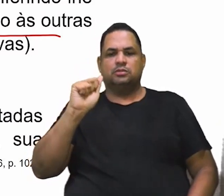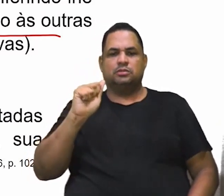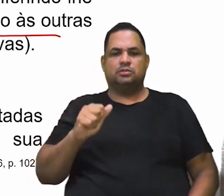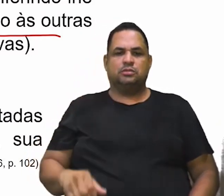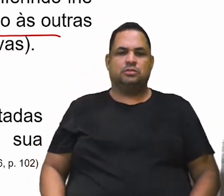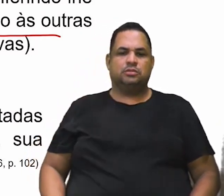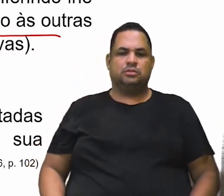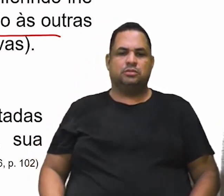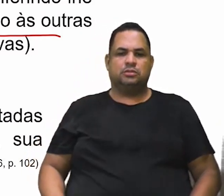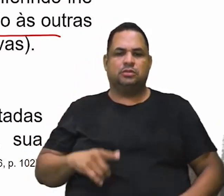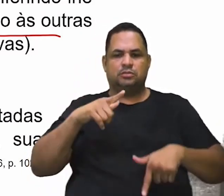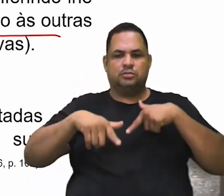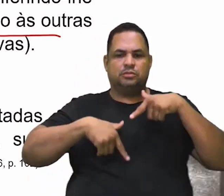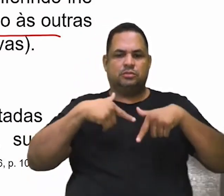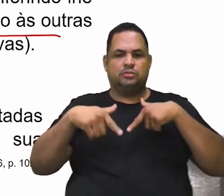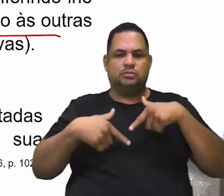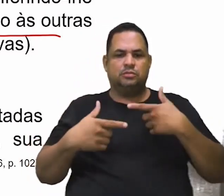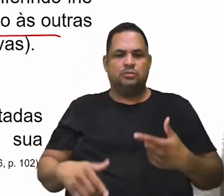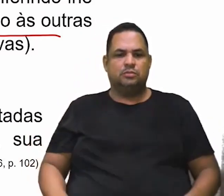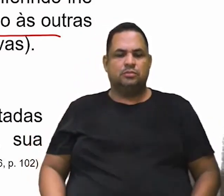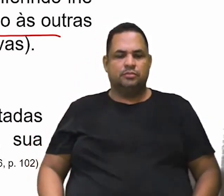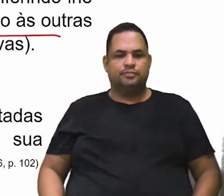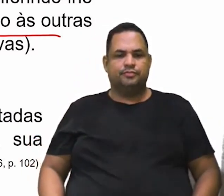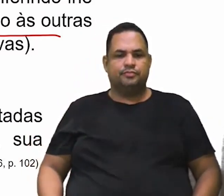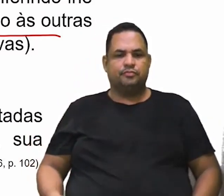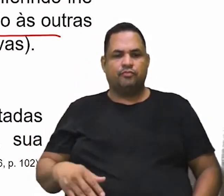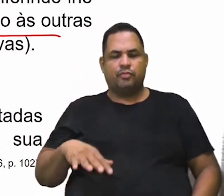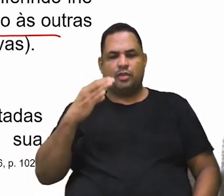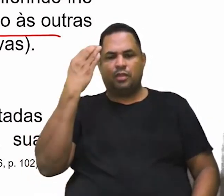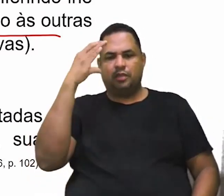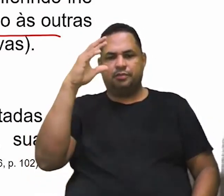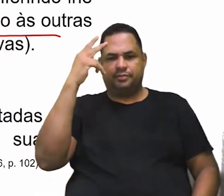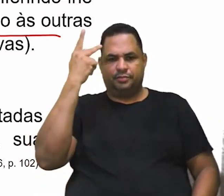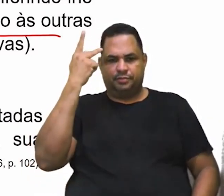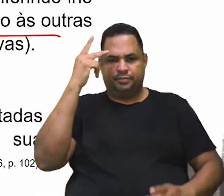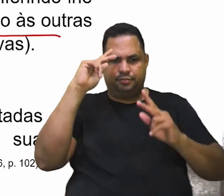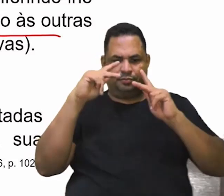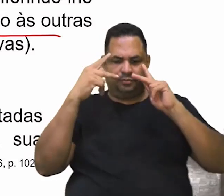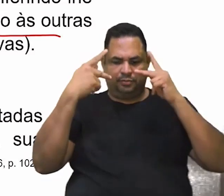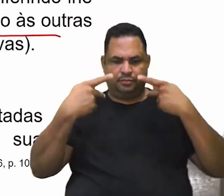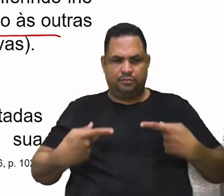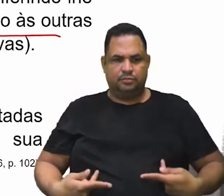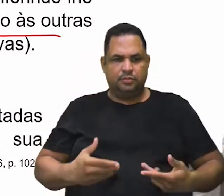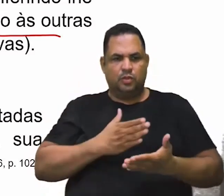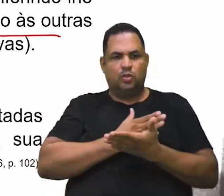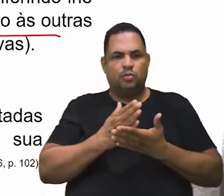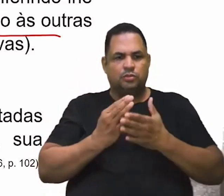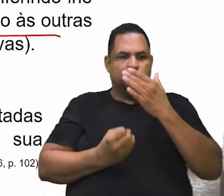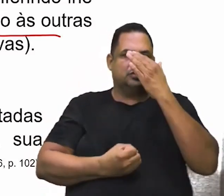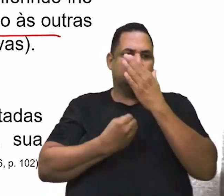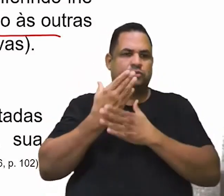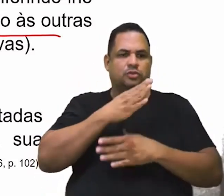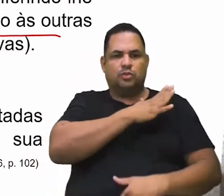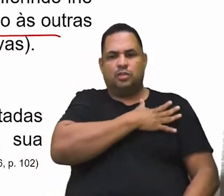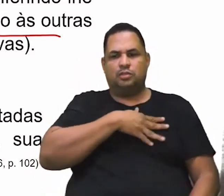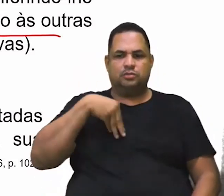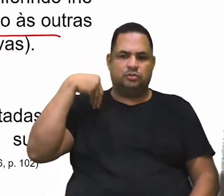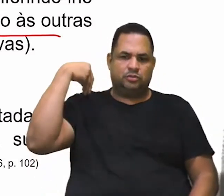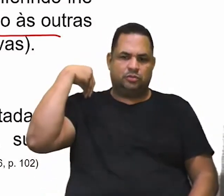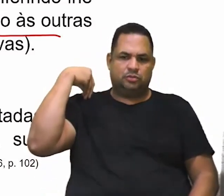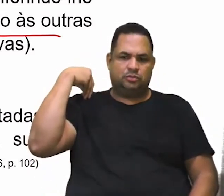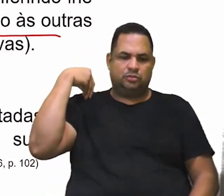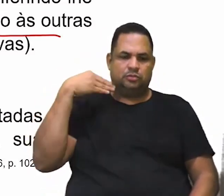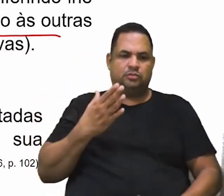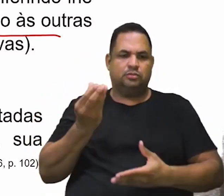teoreticas e as produtivas. Então, as ciências humanas, com Aristóteles, já começou a surgir aí. E